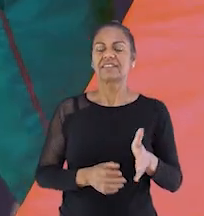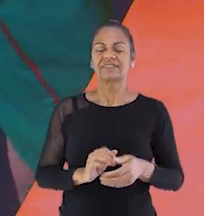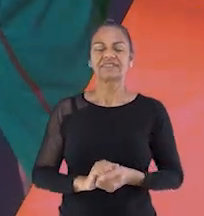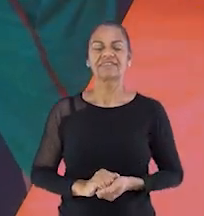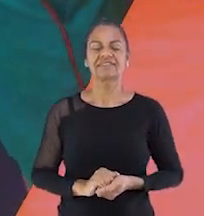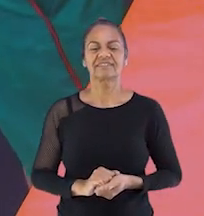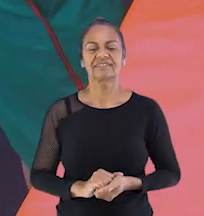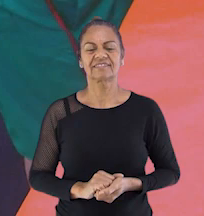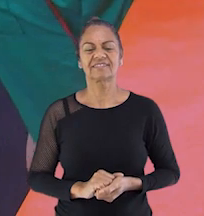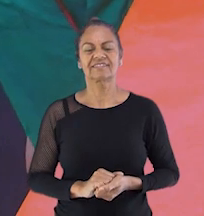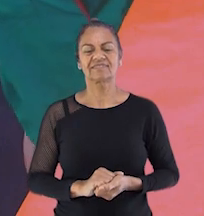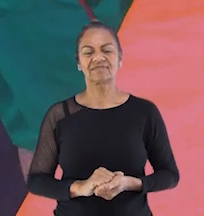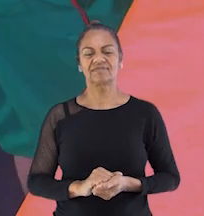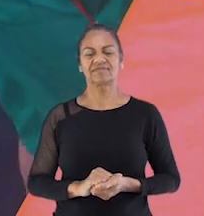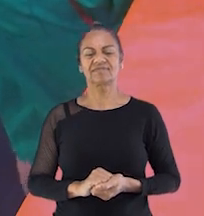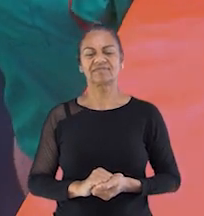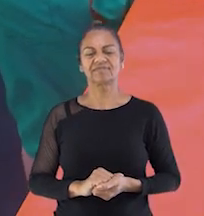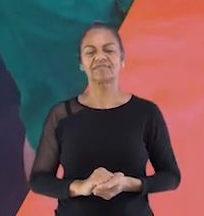três e já!